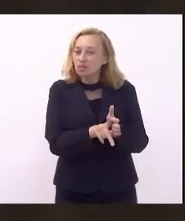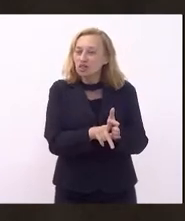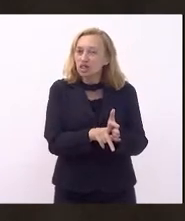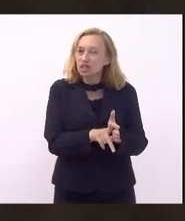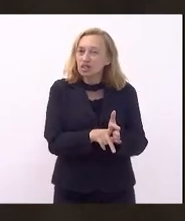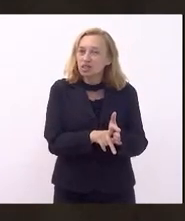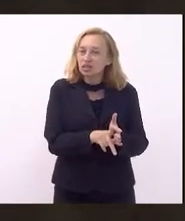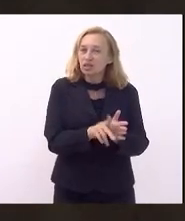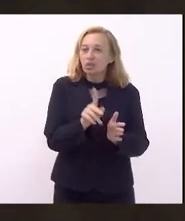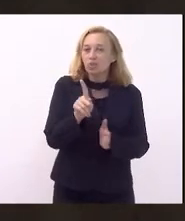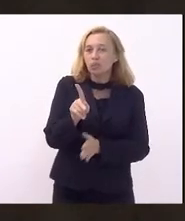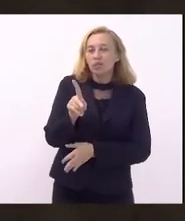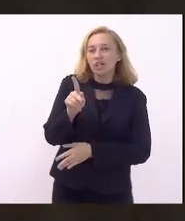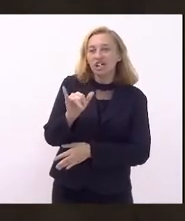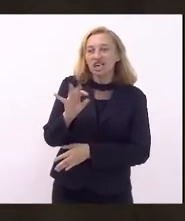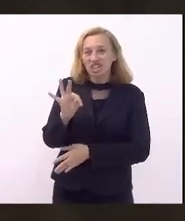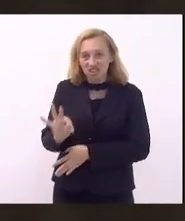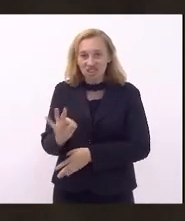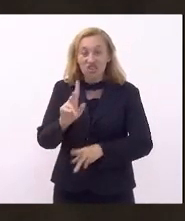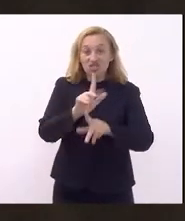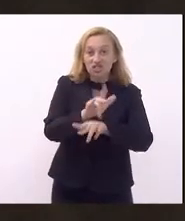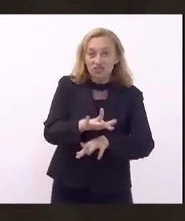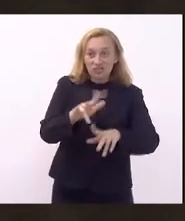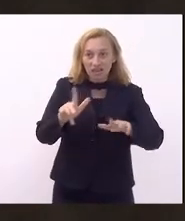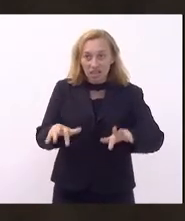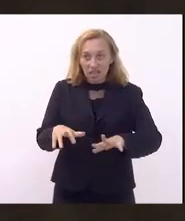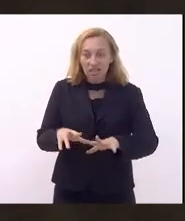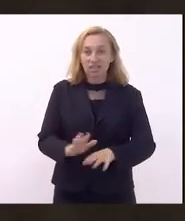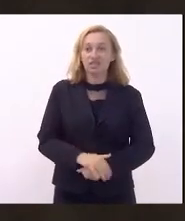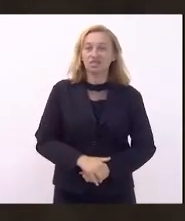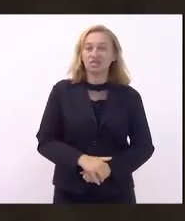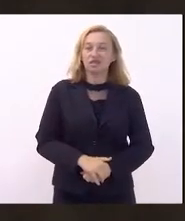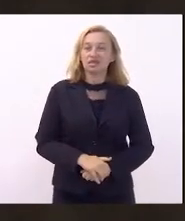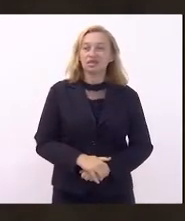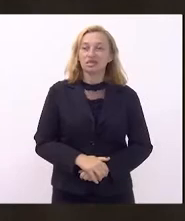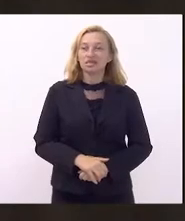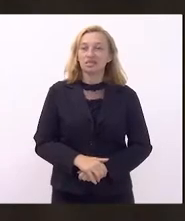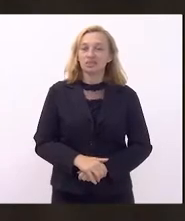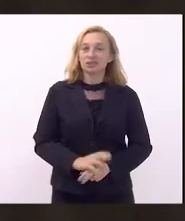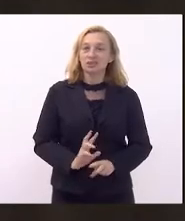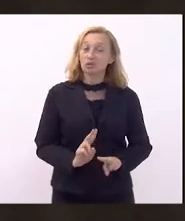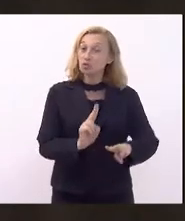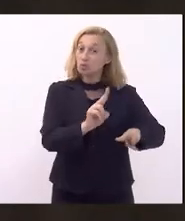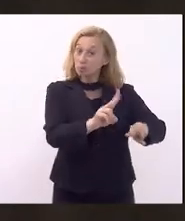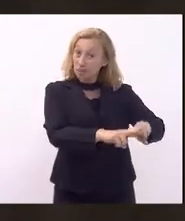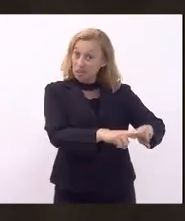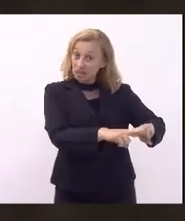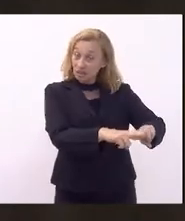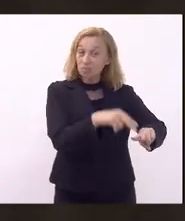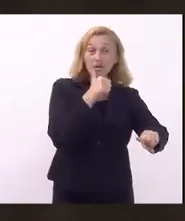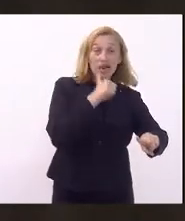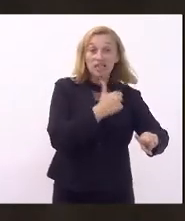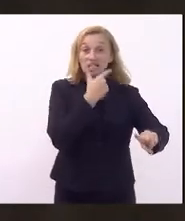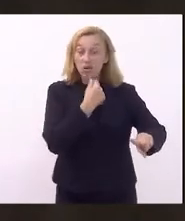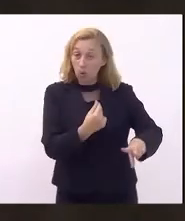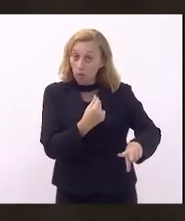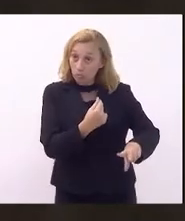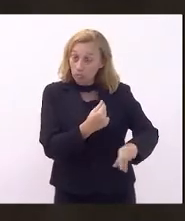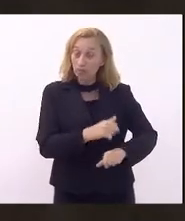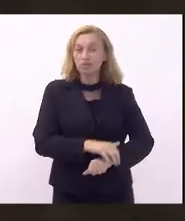institui o kit diferenciado para os detentos e detentas do sistema